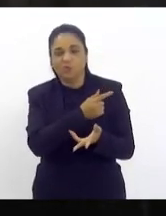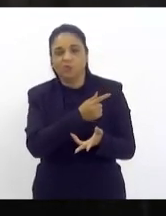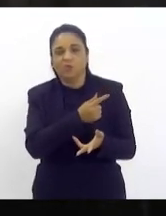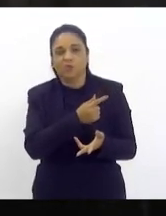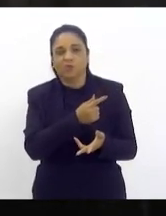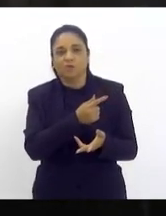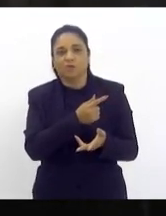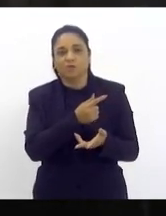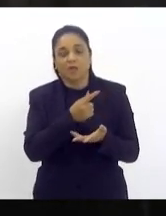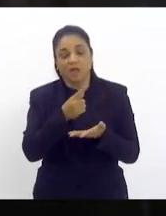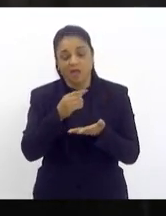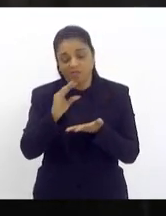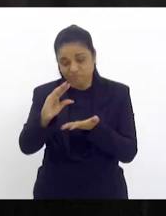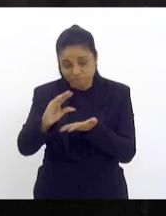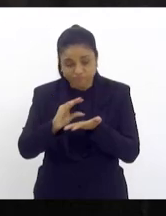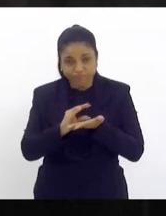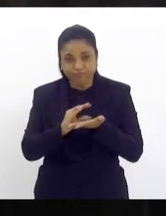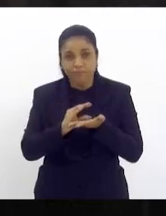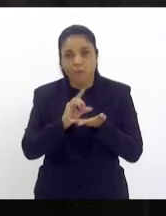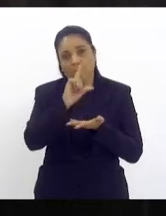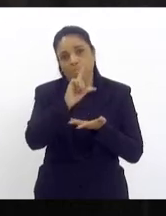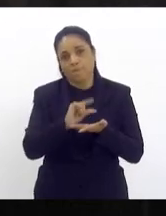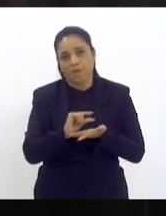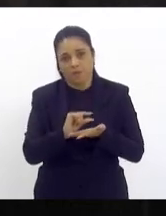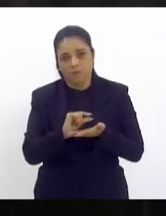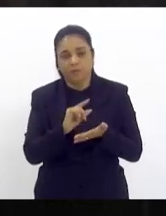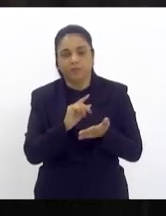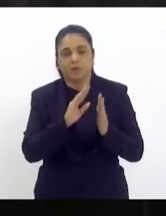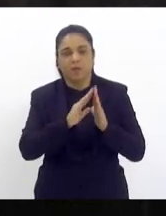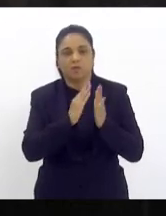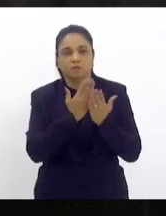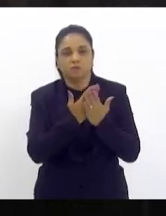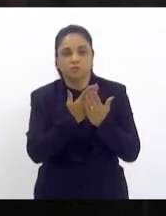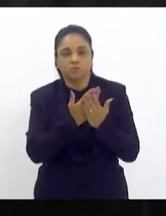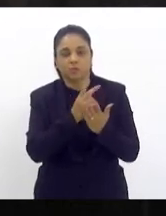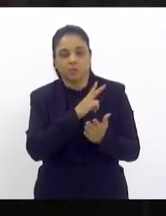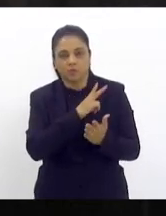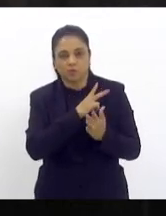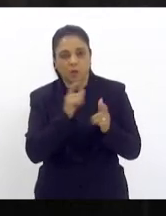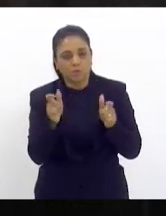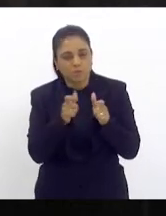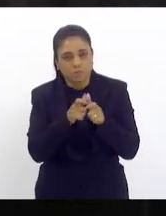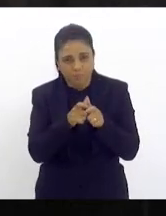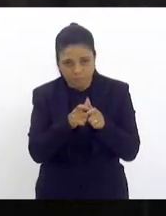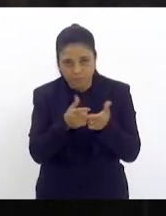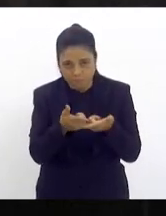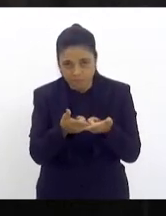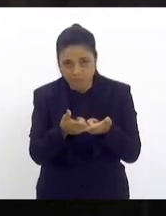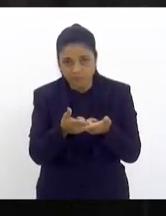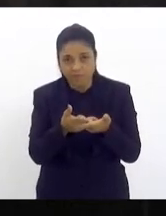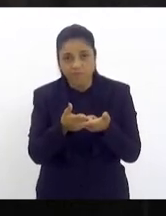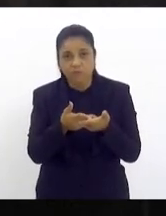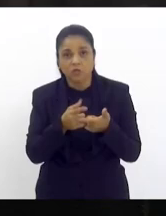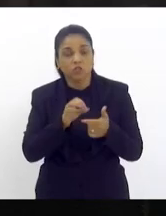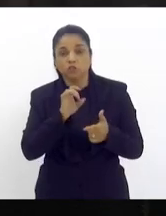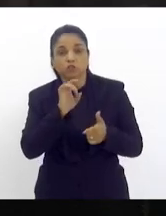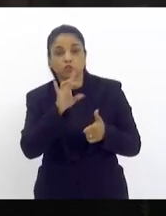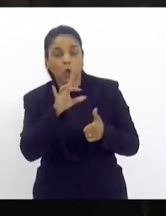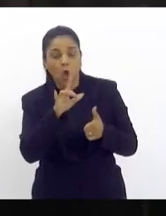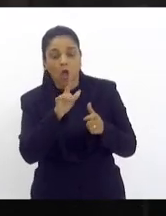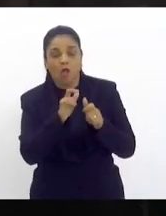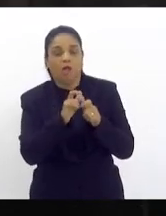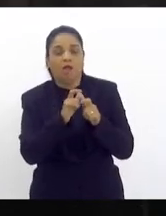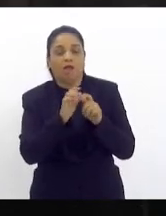dos recursos da capacidade de funcionamento da escola particular pequena porque quando se fala de escola particular nós temos que entender que não é apenas as grandes